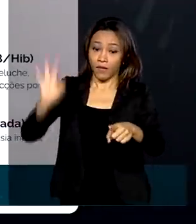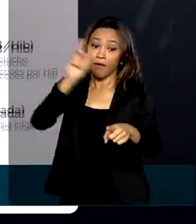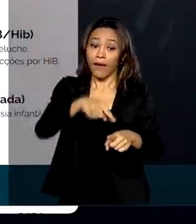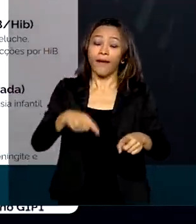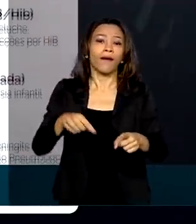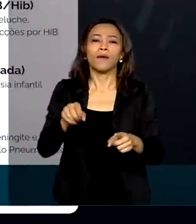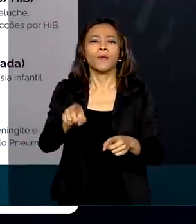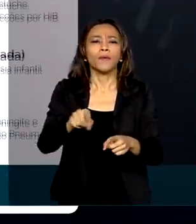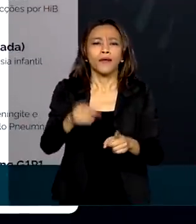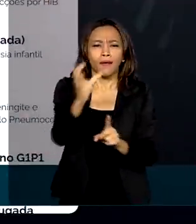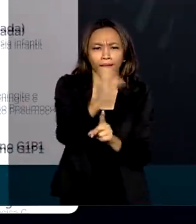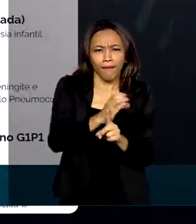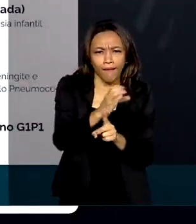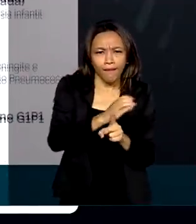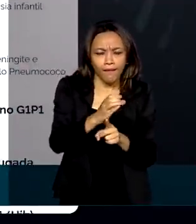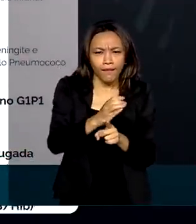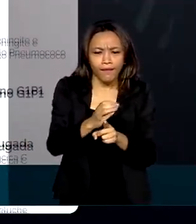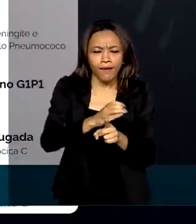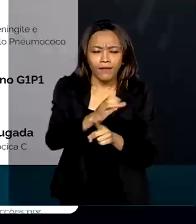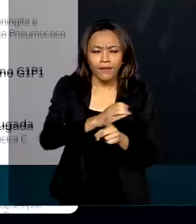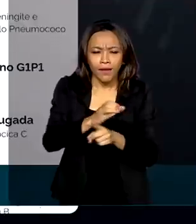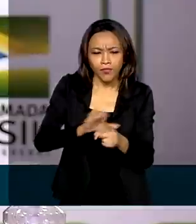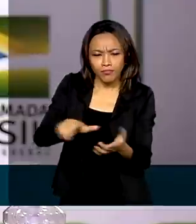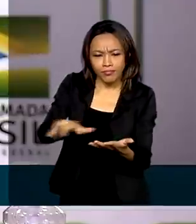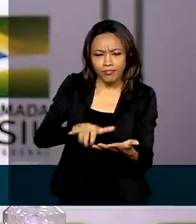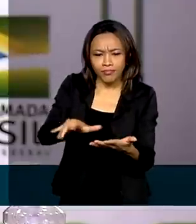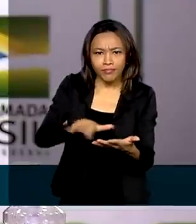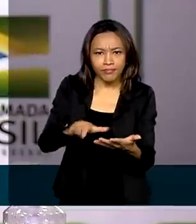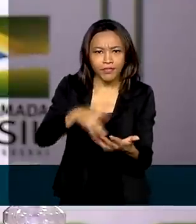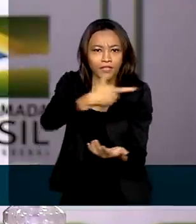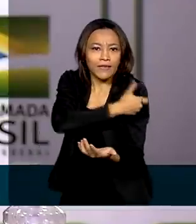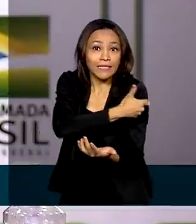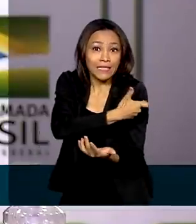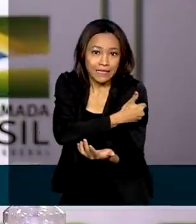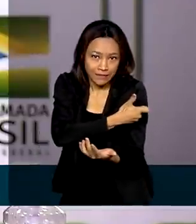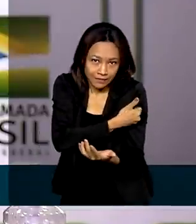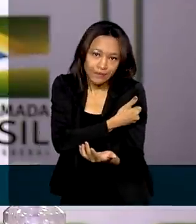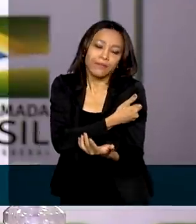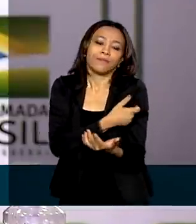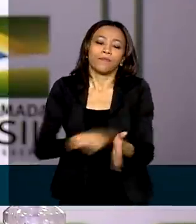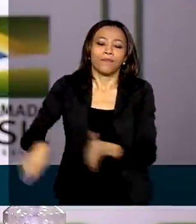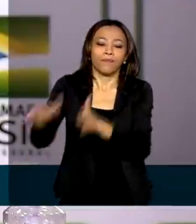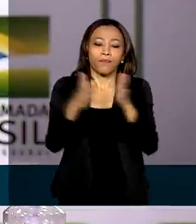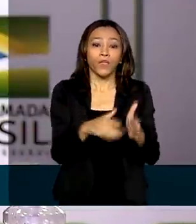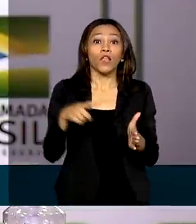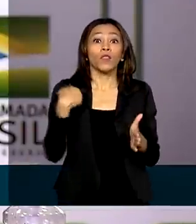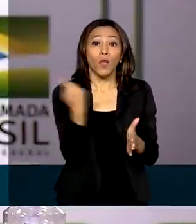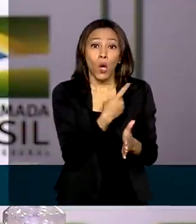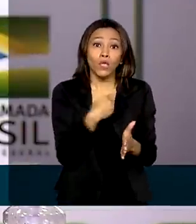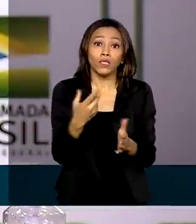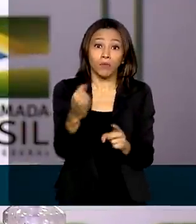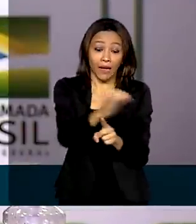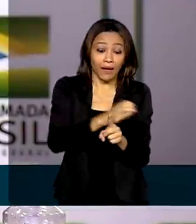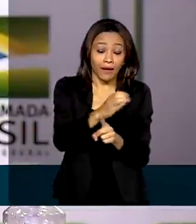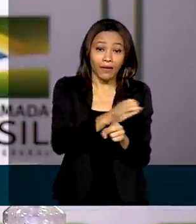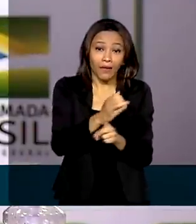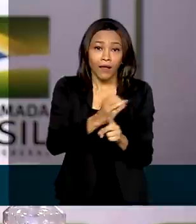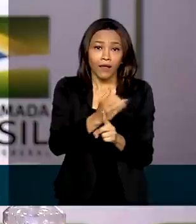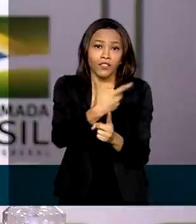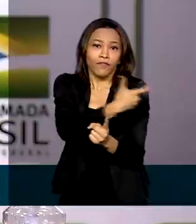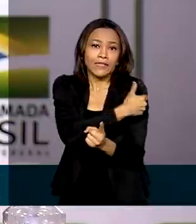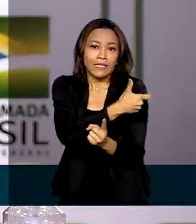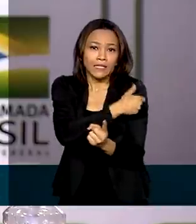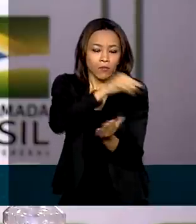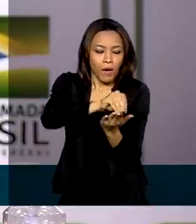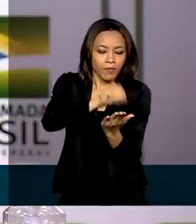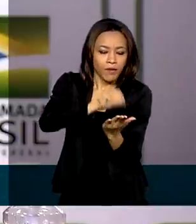vacinação por meio do sistema ConectSUS. Nós estamos implementando uma carteira digital de vacinação a partir